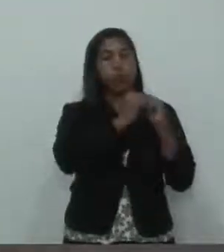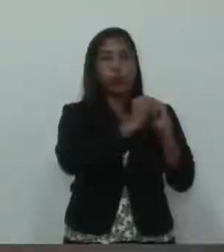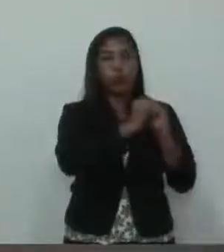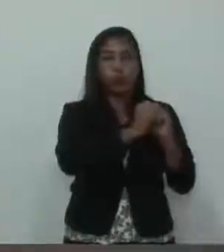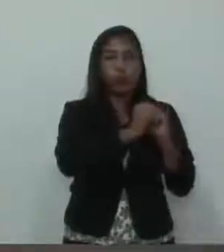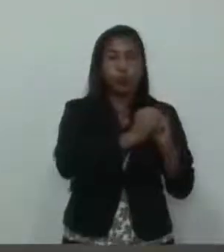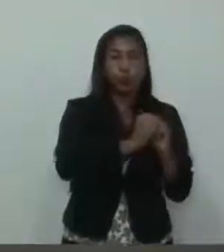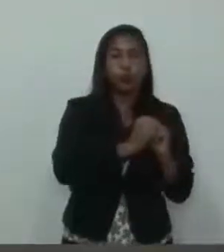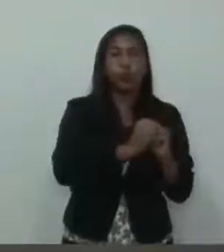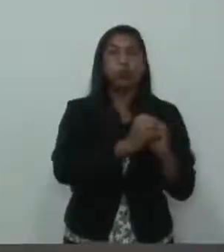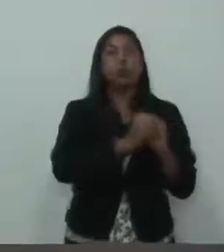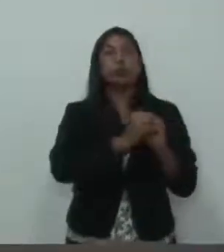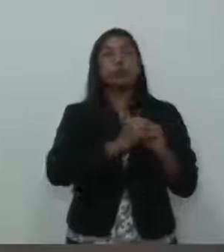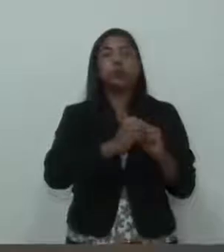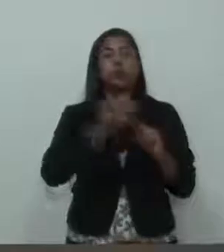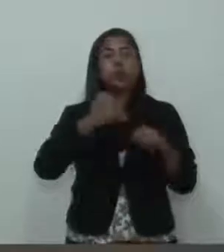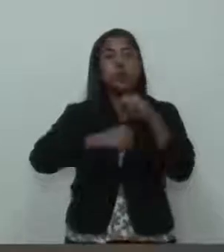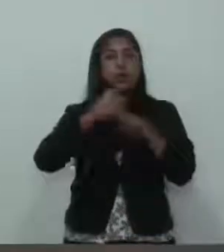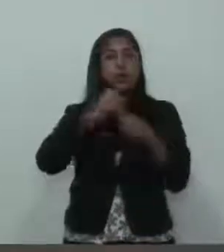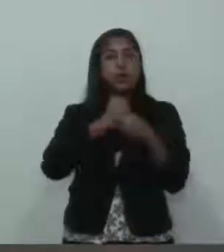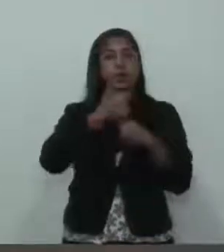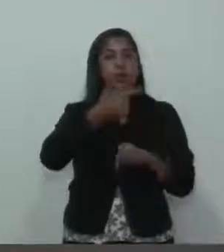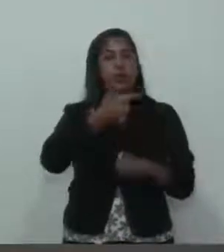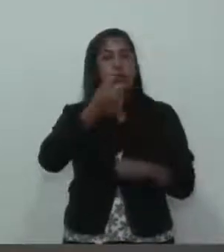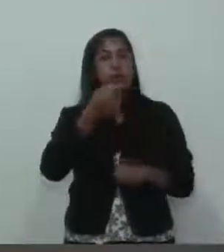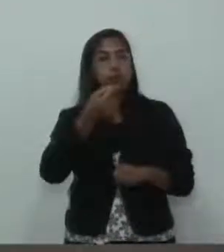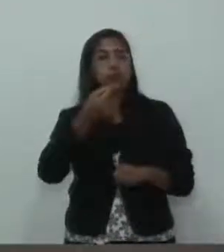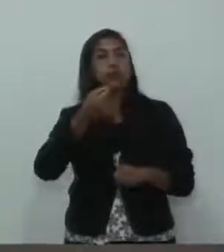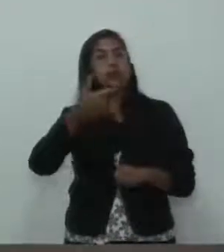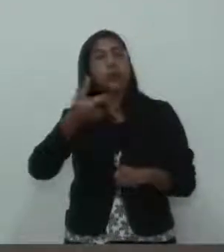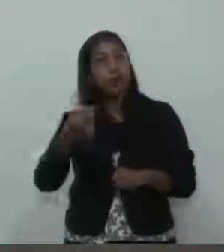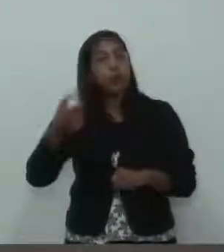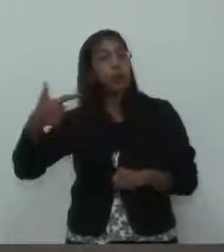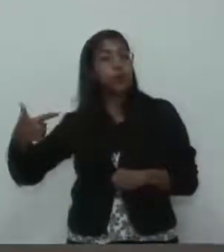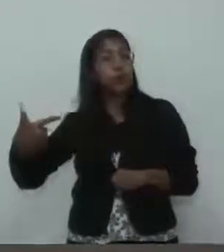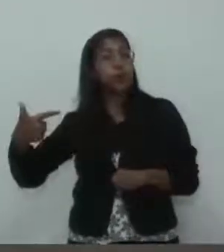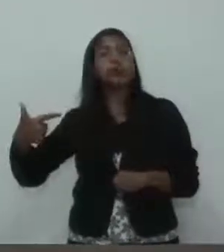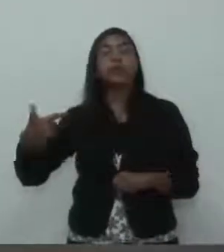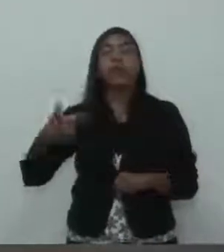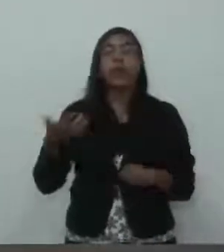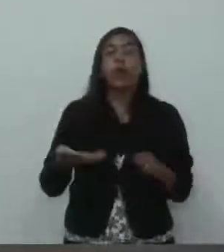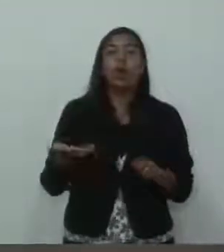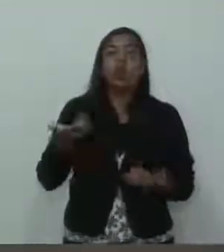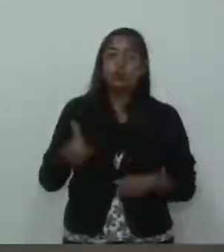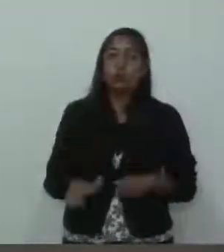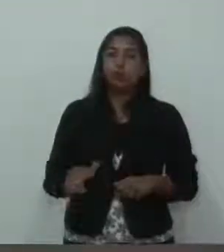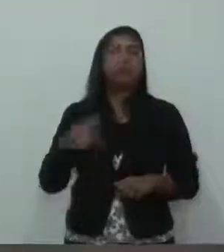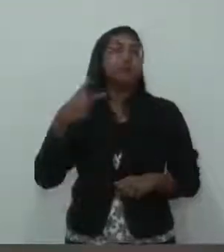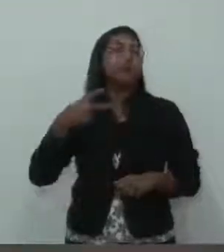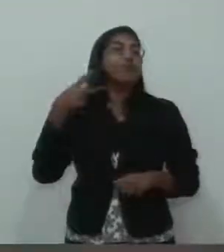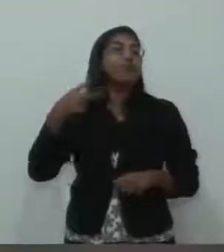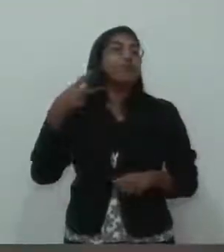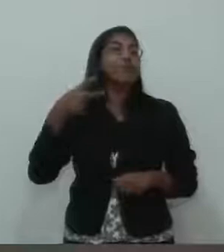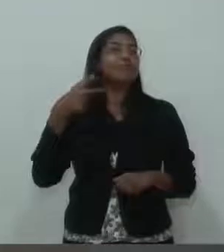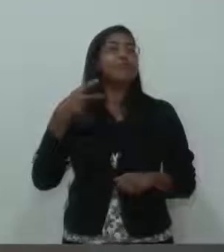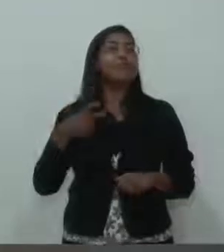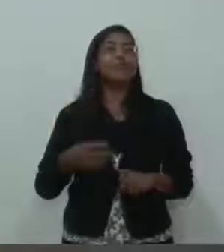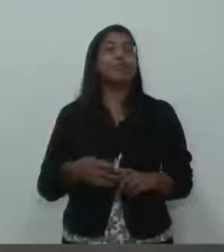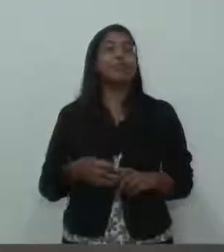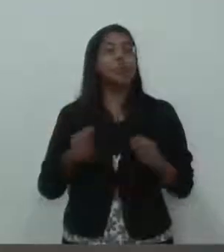casa, no BN 2001-2002, e agora novamente como vereador, mas naquela época de forma